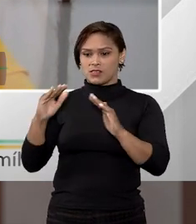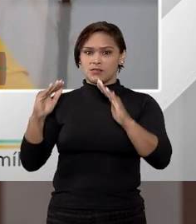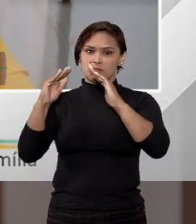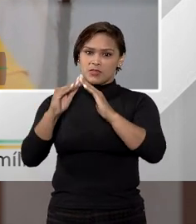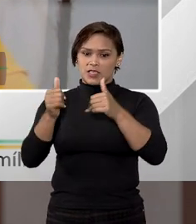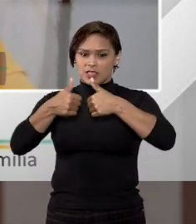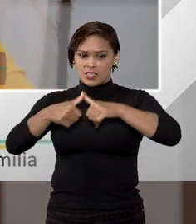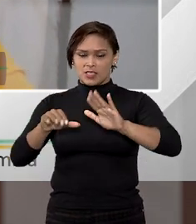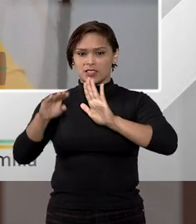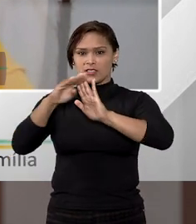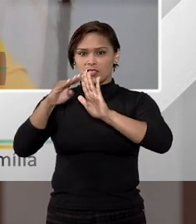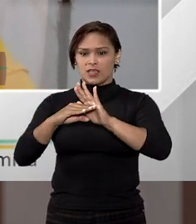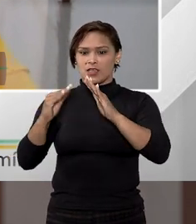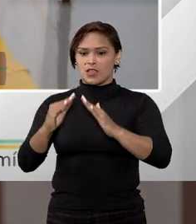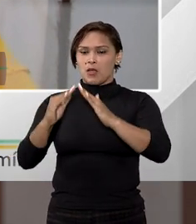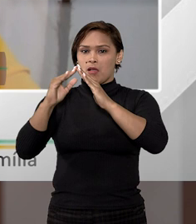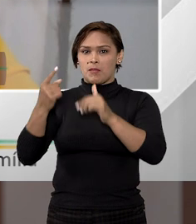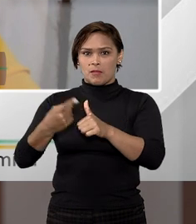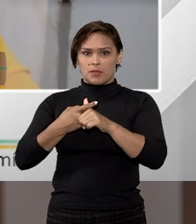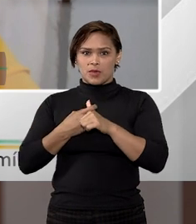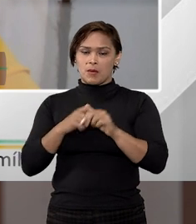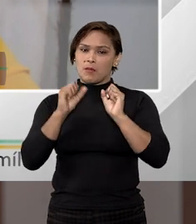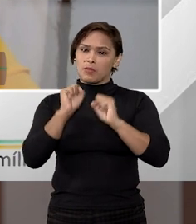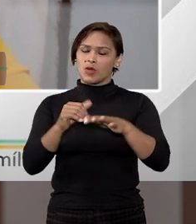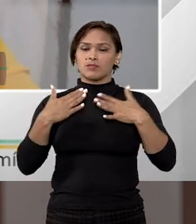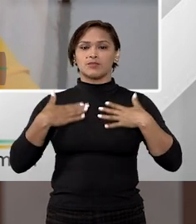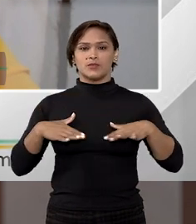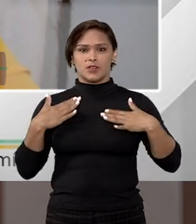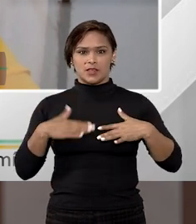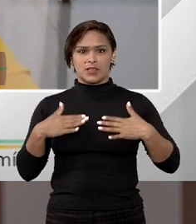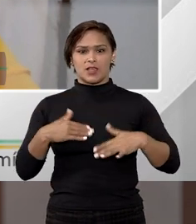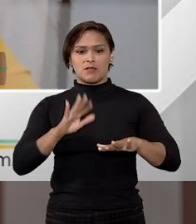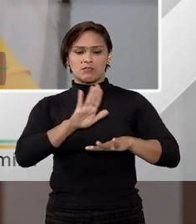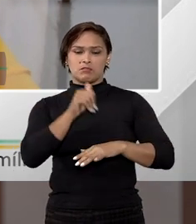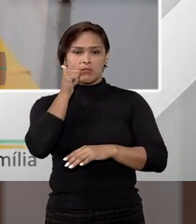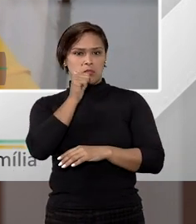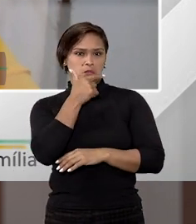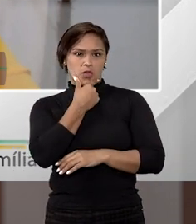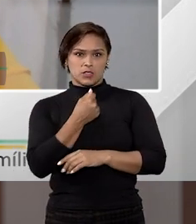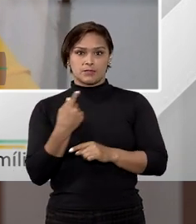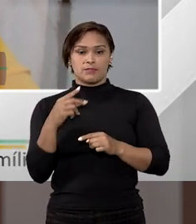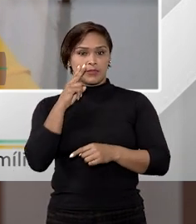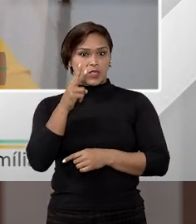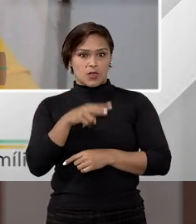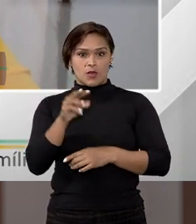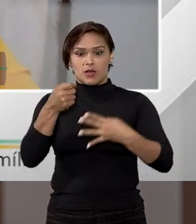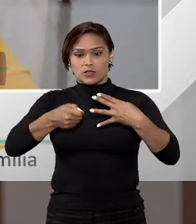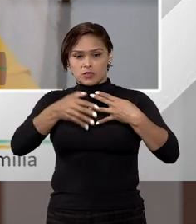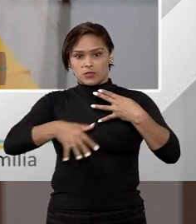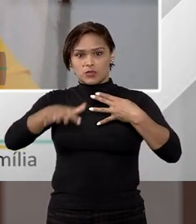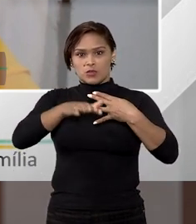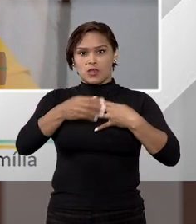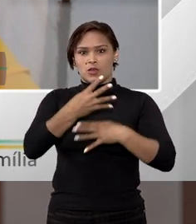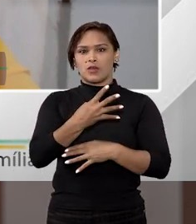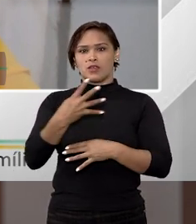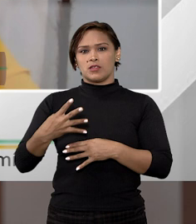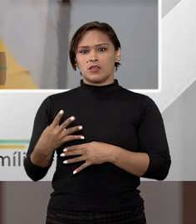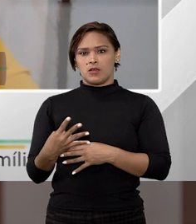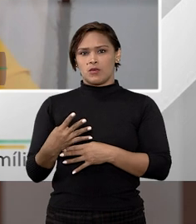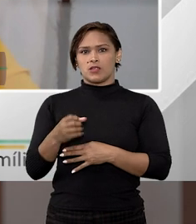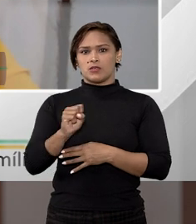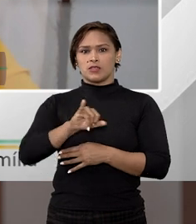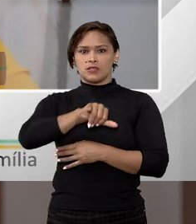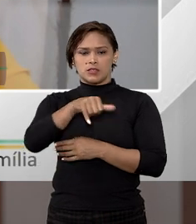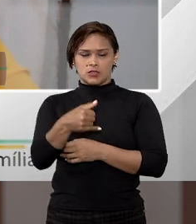ele está na categoria de bem impenhorável, pode ficar tranquilo, pode ficar tranquilo. Olha só, jurisprudência em tese número 44